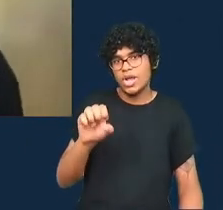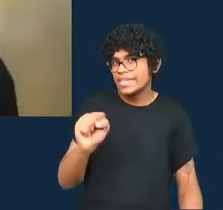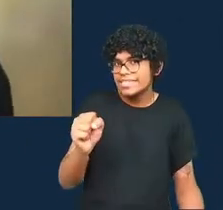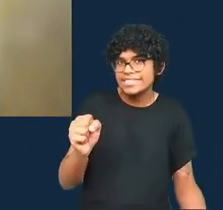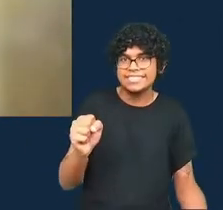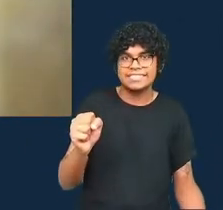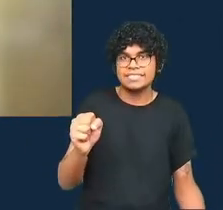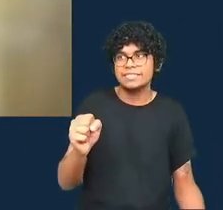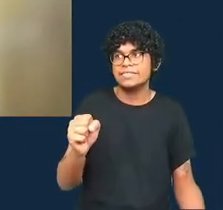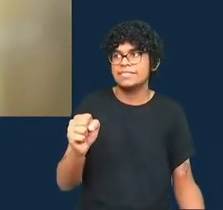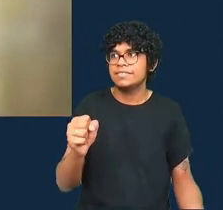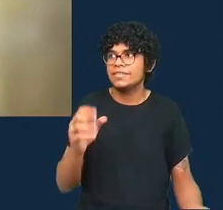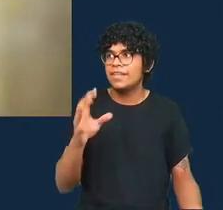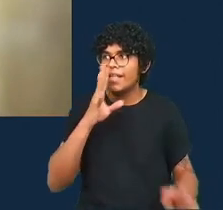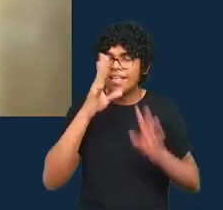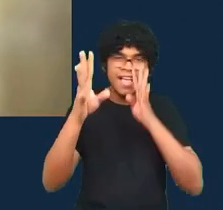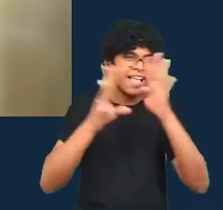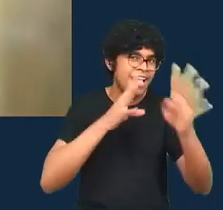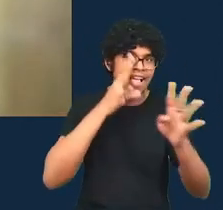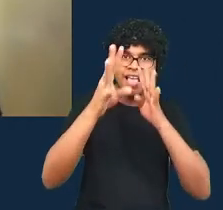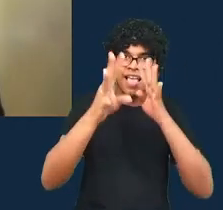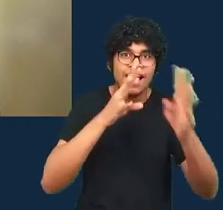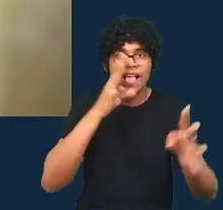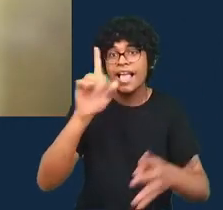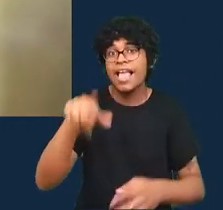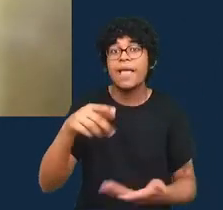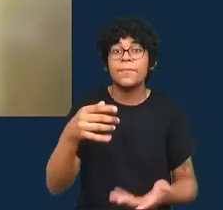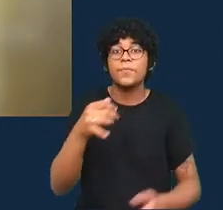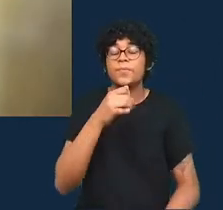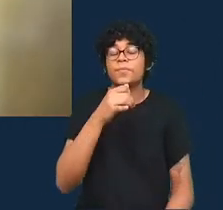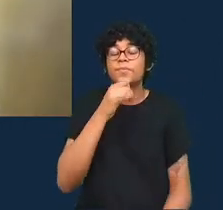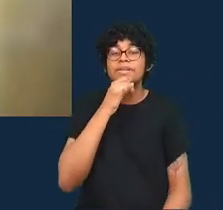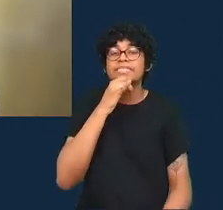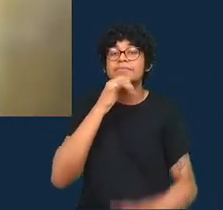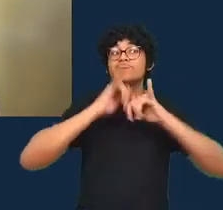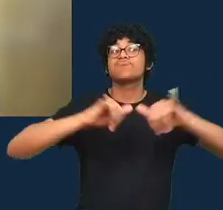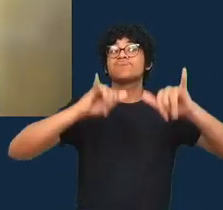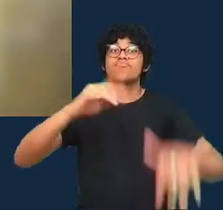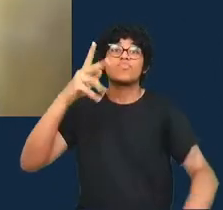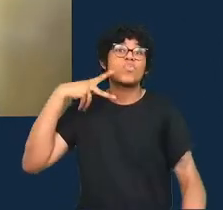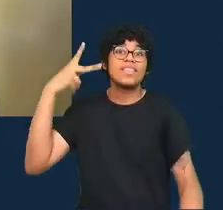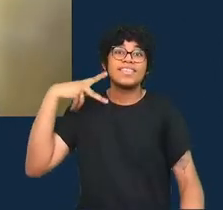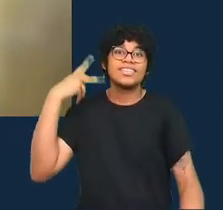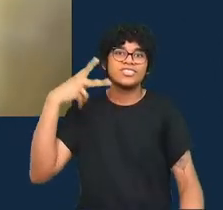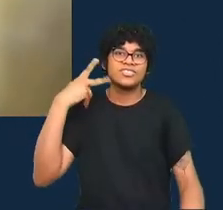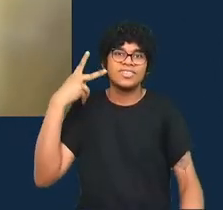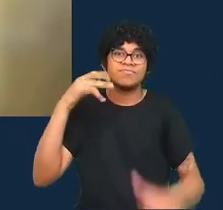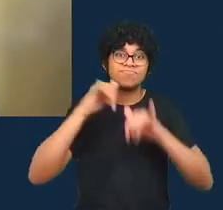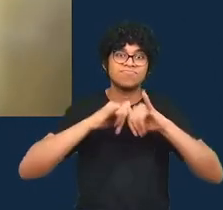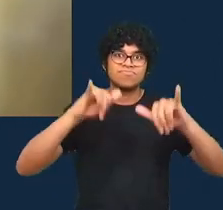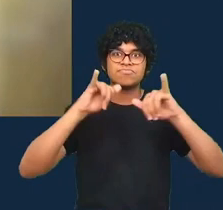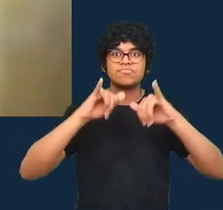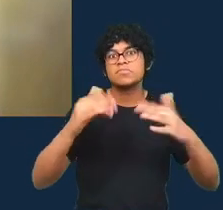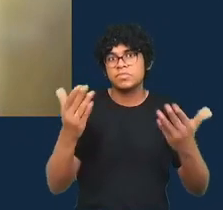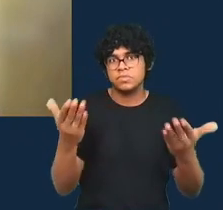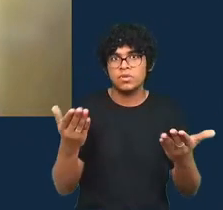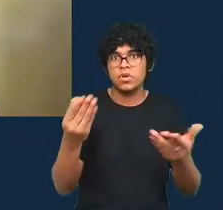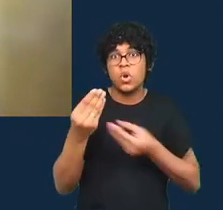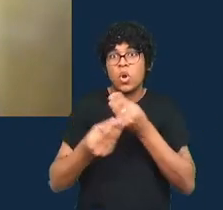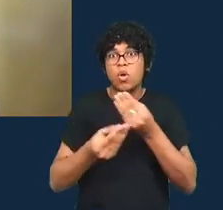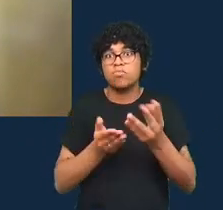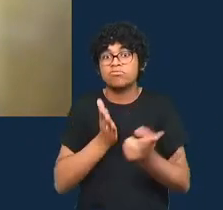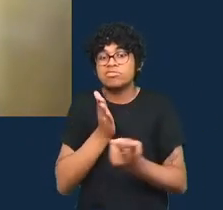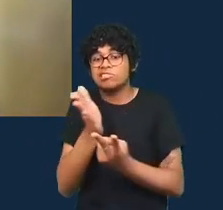a incerteza permite a propaganda política por exemplo como que a gente pode viajar nesse espaço intermediário